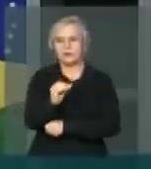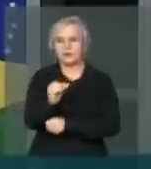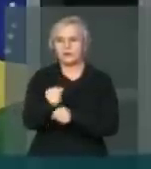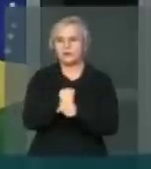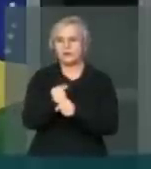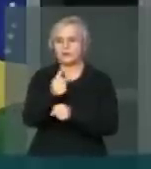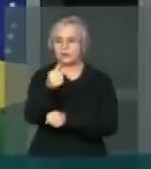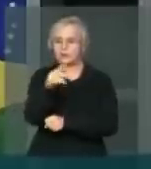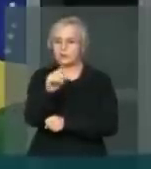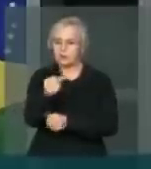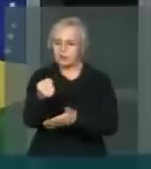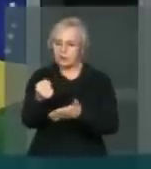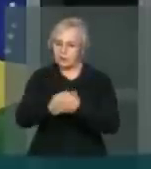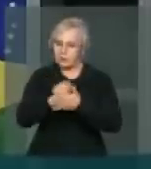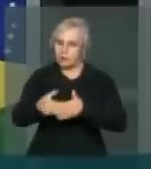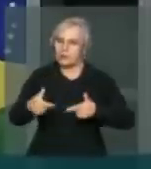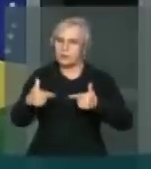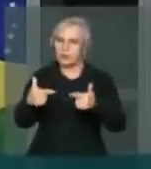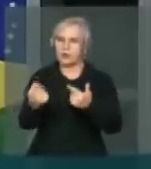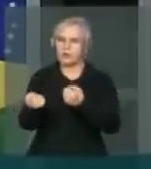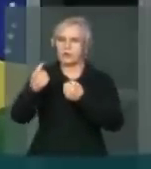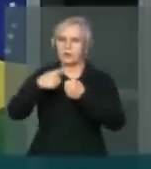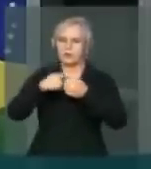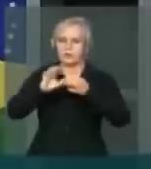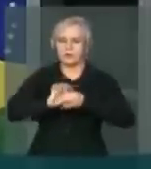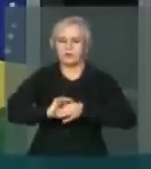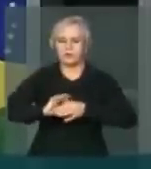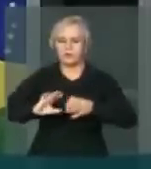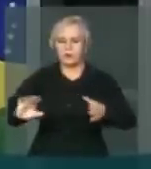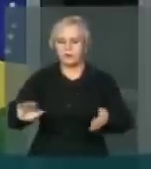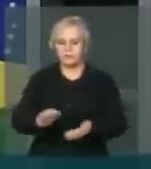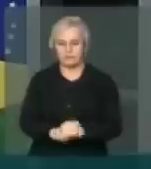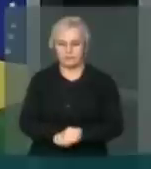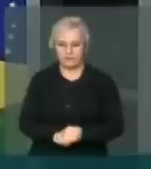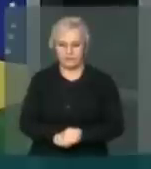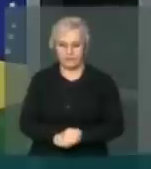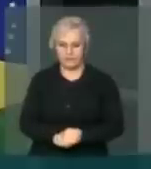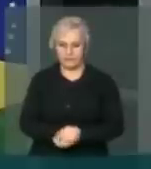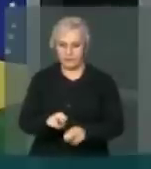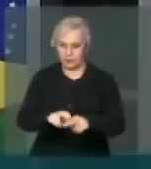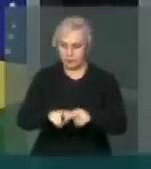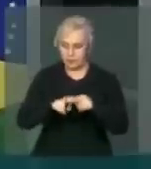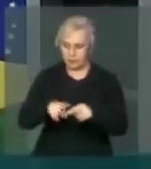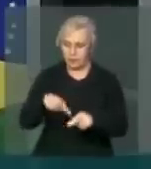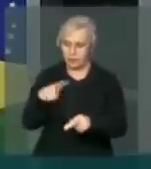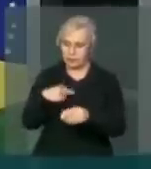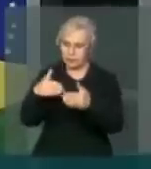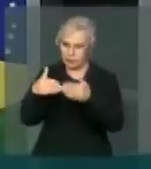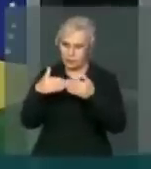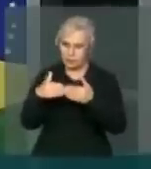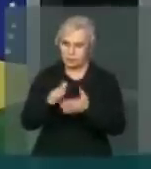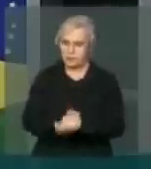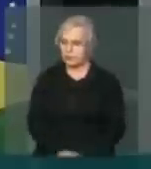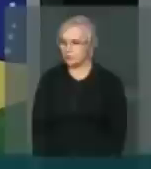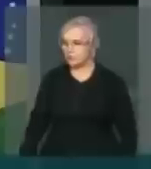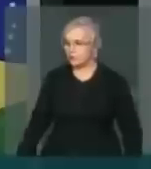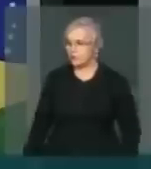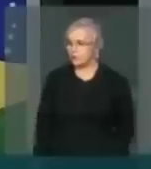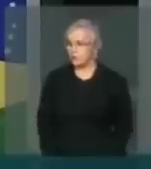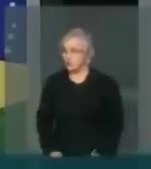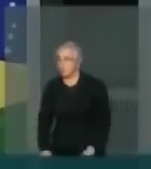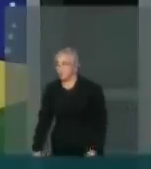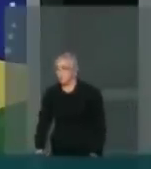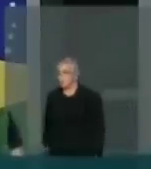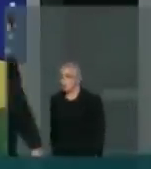Na luta Pela redemocratização Por isso Senhor Presidente Nós pedimos Para abreviarmos A comissão Que foi